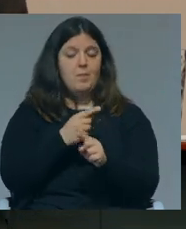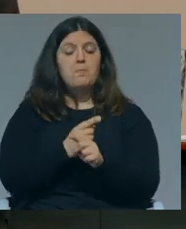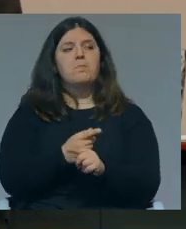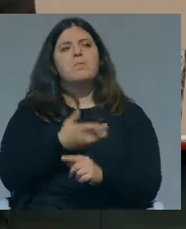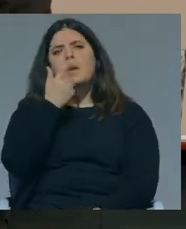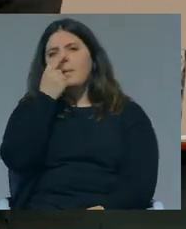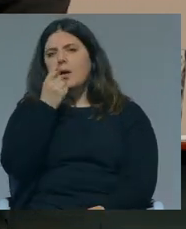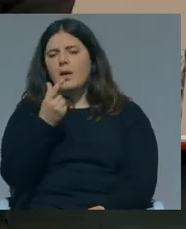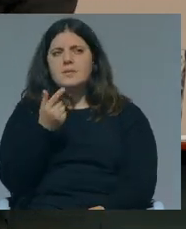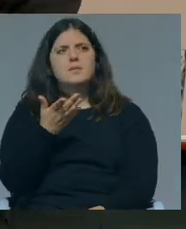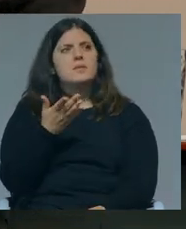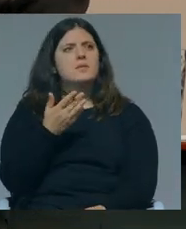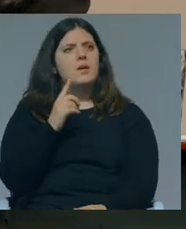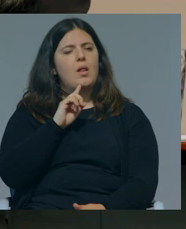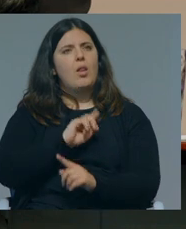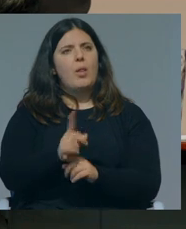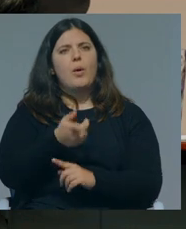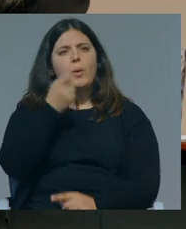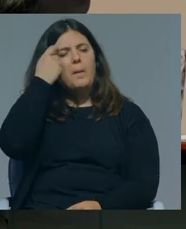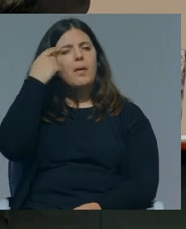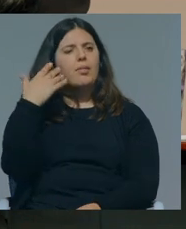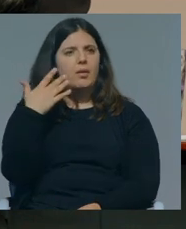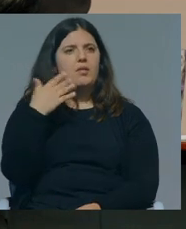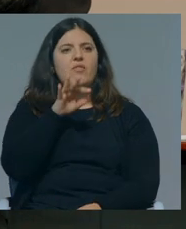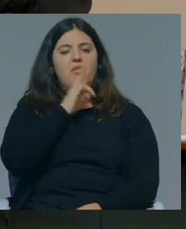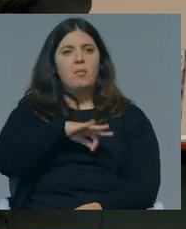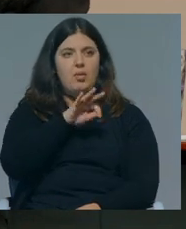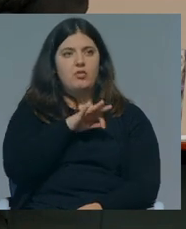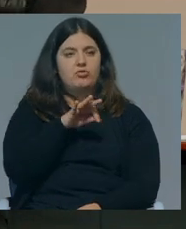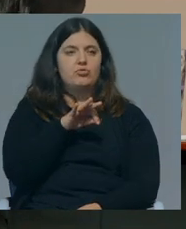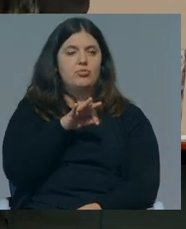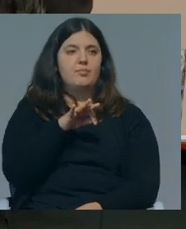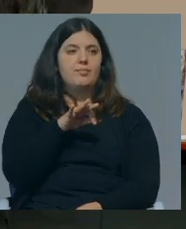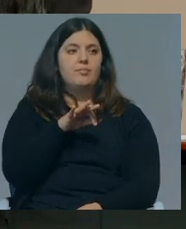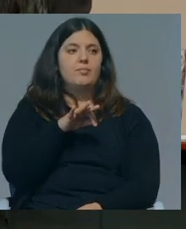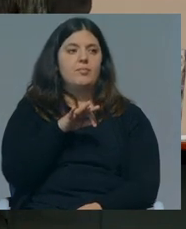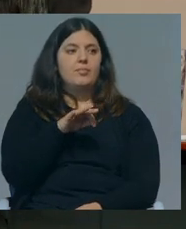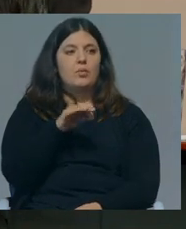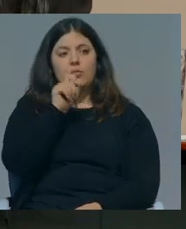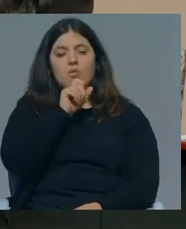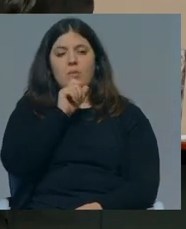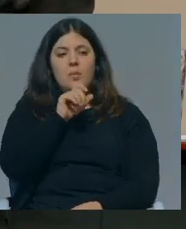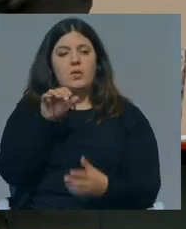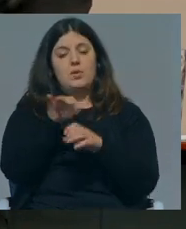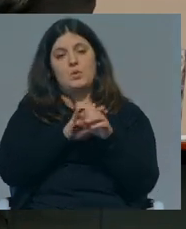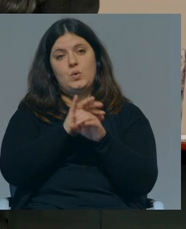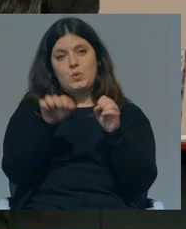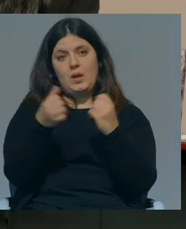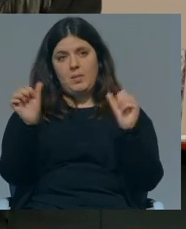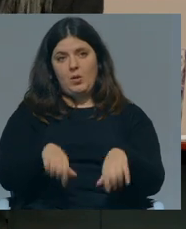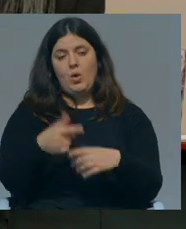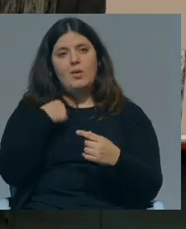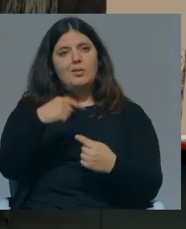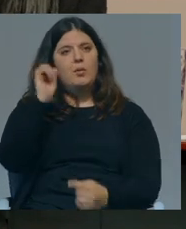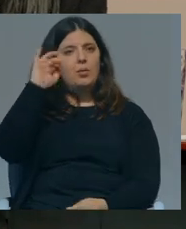Parece-me bastante imediato compreender que as famílias onde o elevador social se calhar pior funciona têm